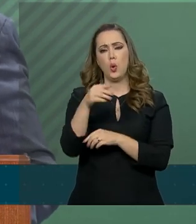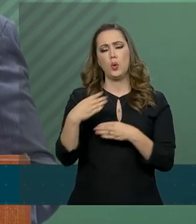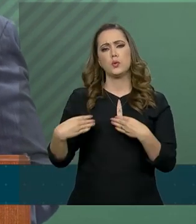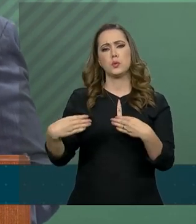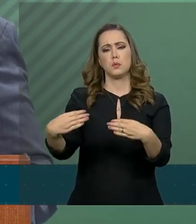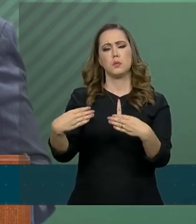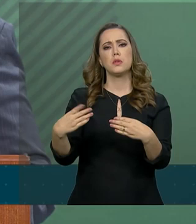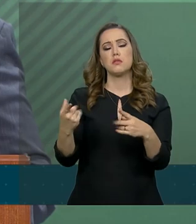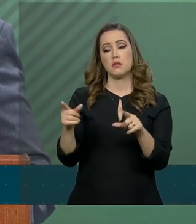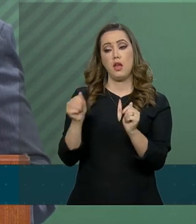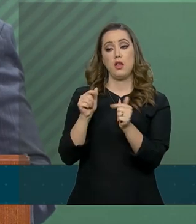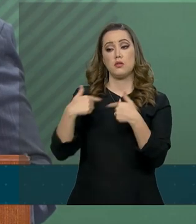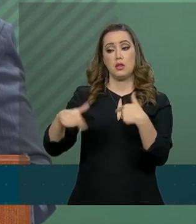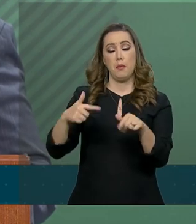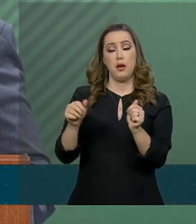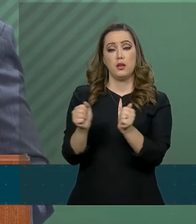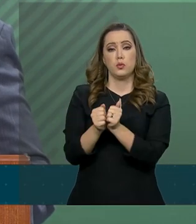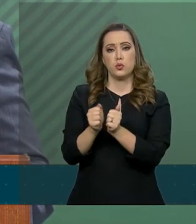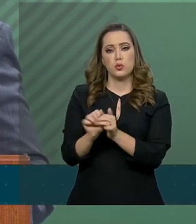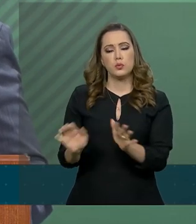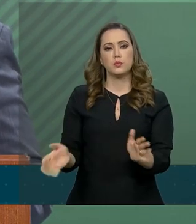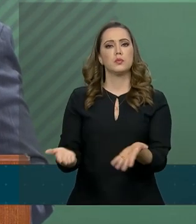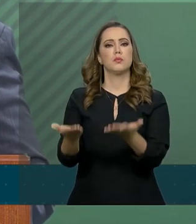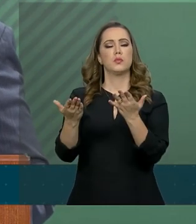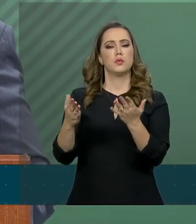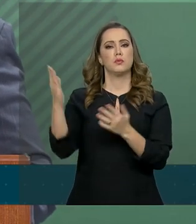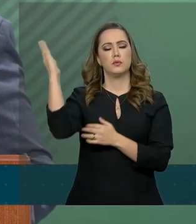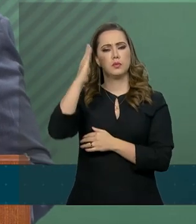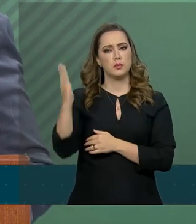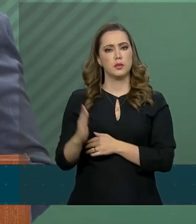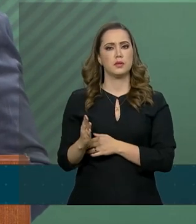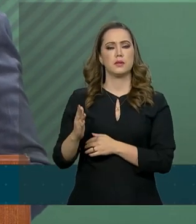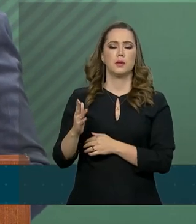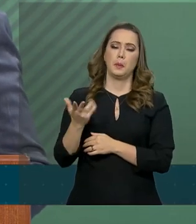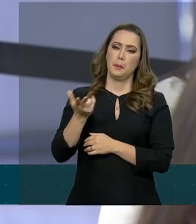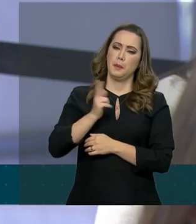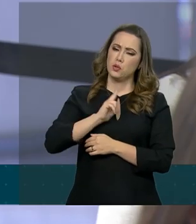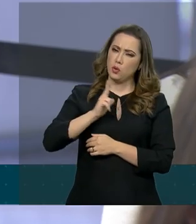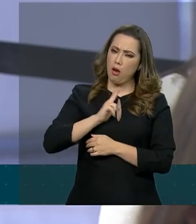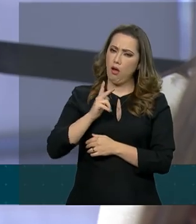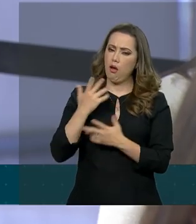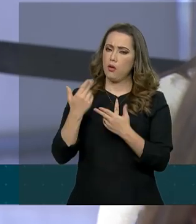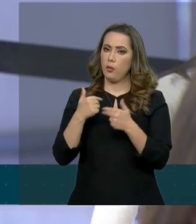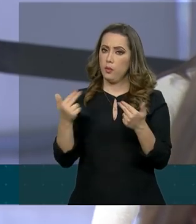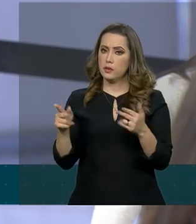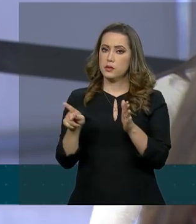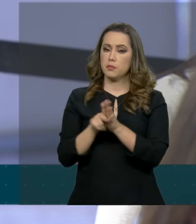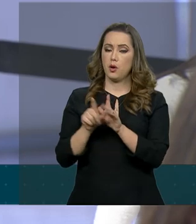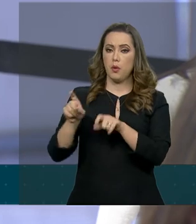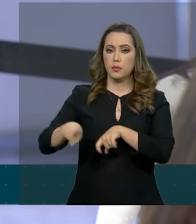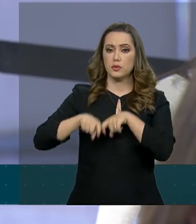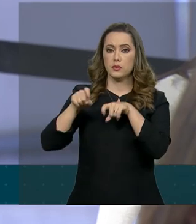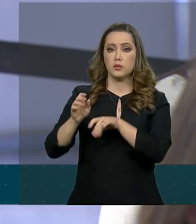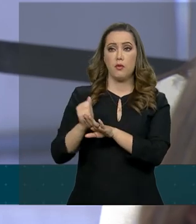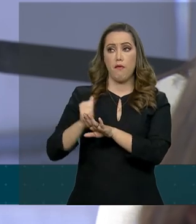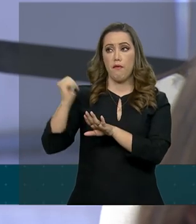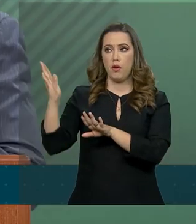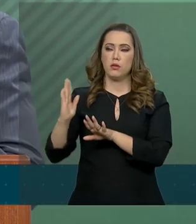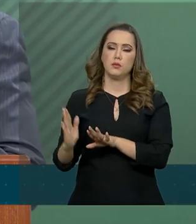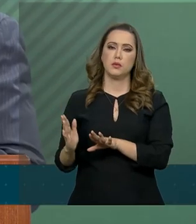no sentido de promover a imagem do Brasil, particularmente nos produtos agropecuários no exterior,